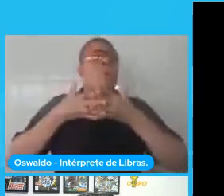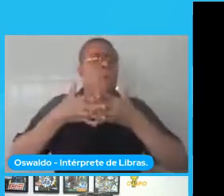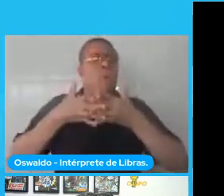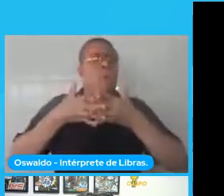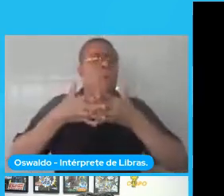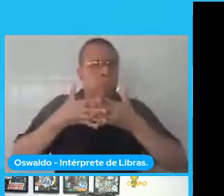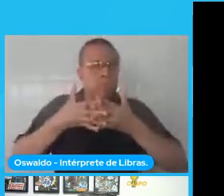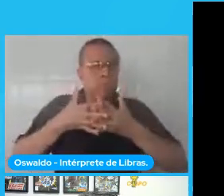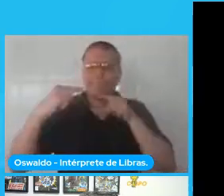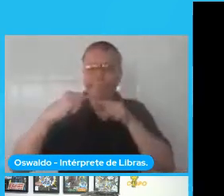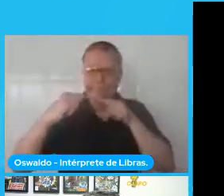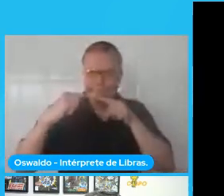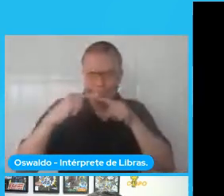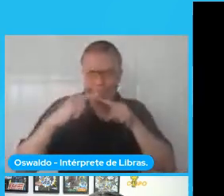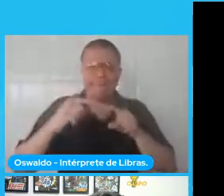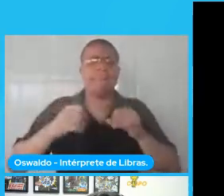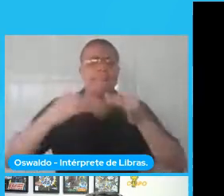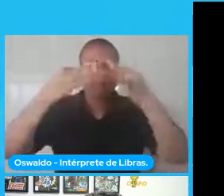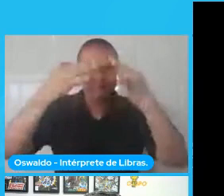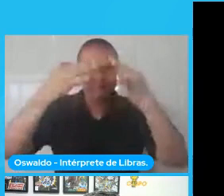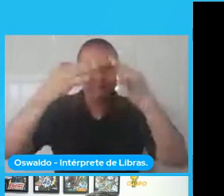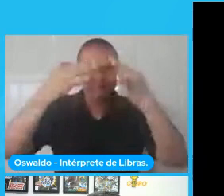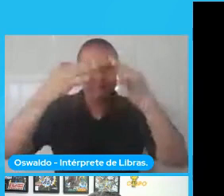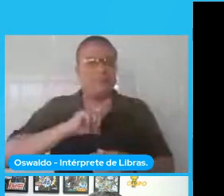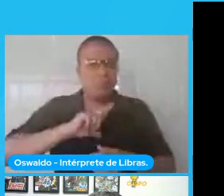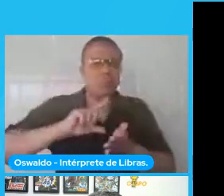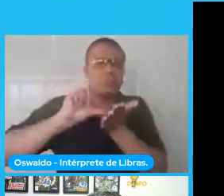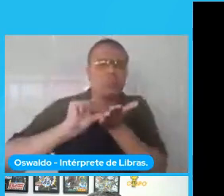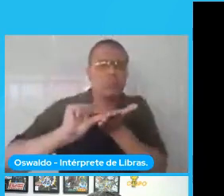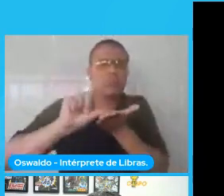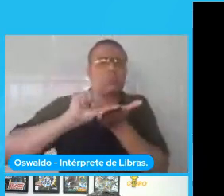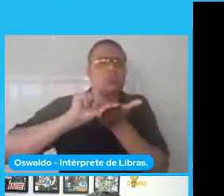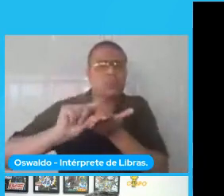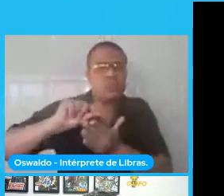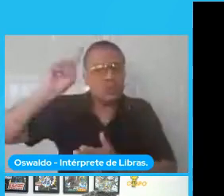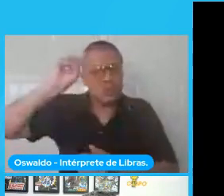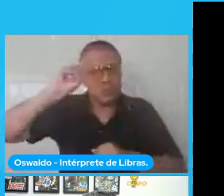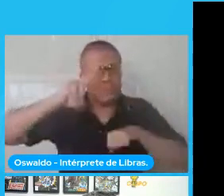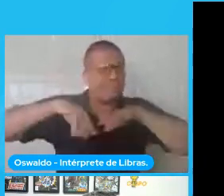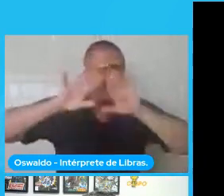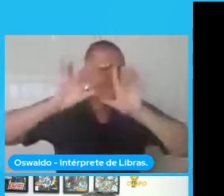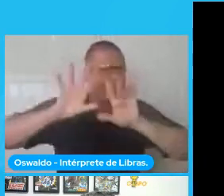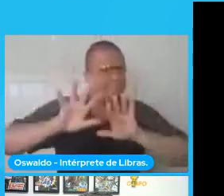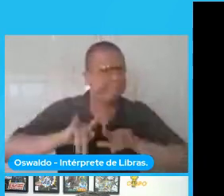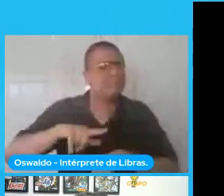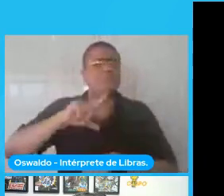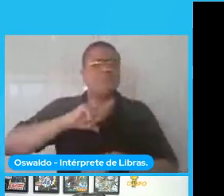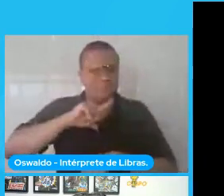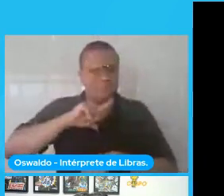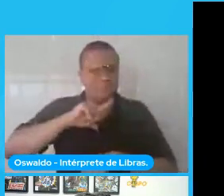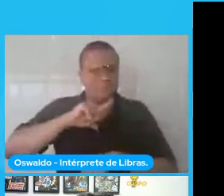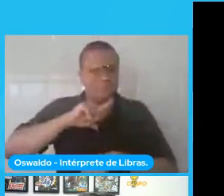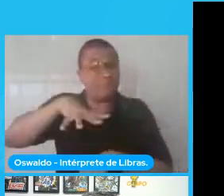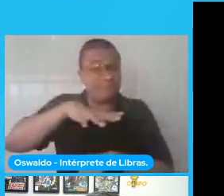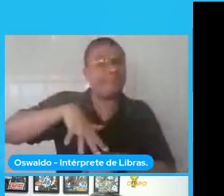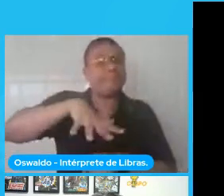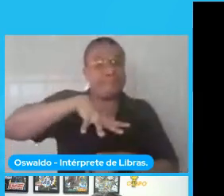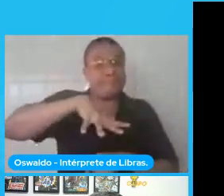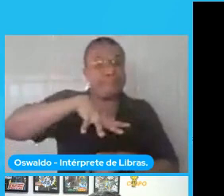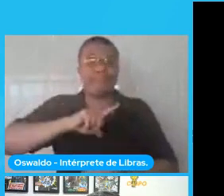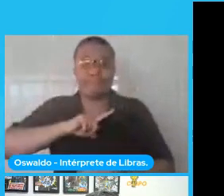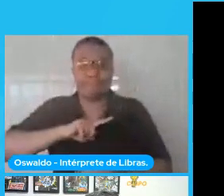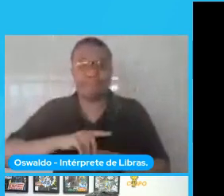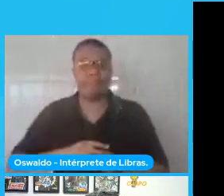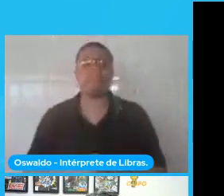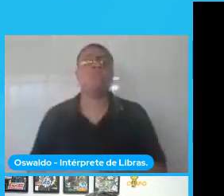hoje, bastante artigos que são escritos todo dia em cima dessas áreas, né. Então, hoje o que